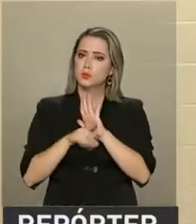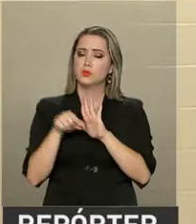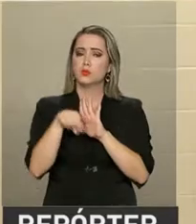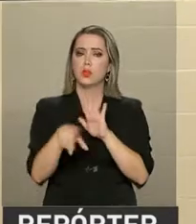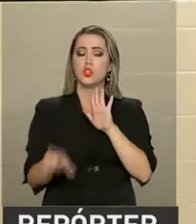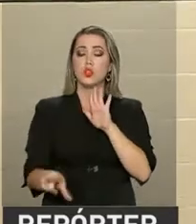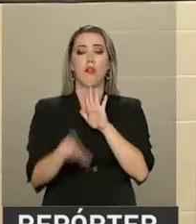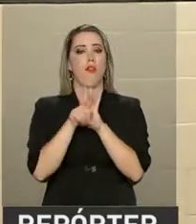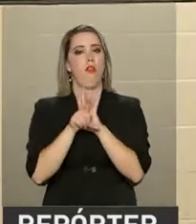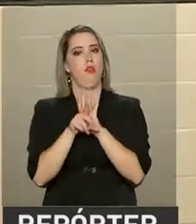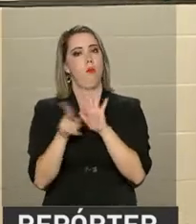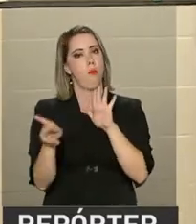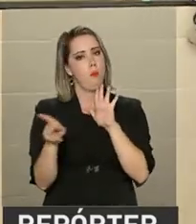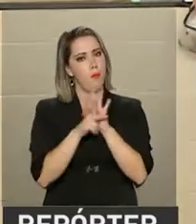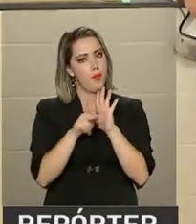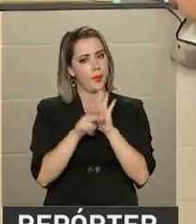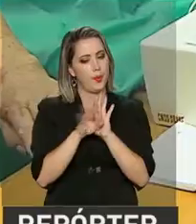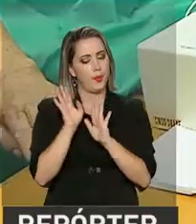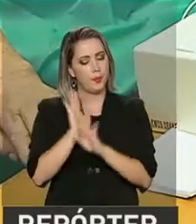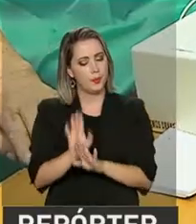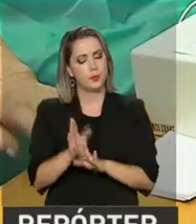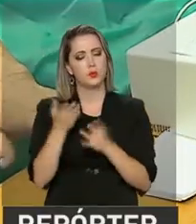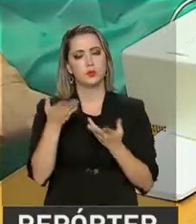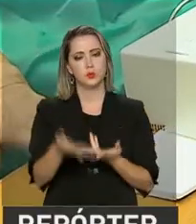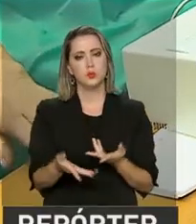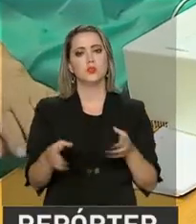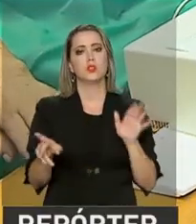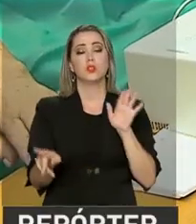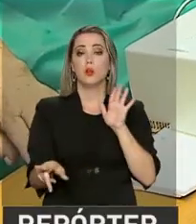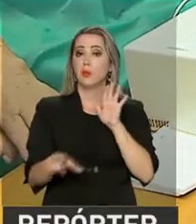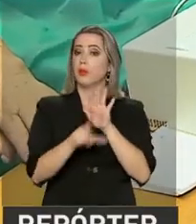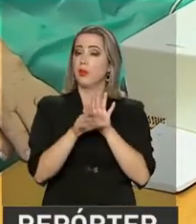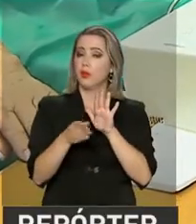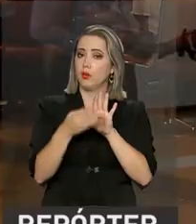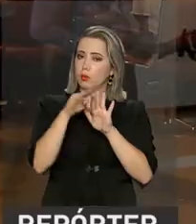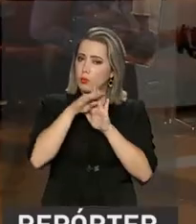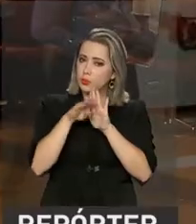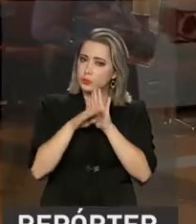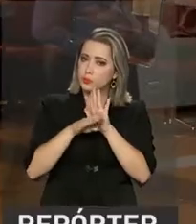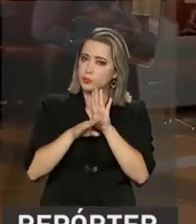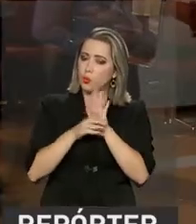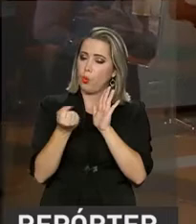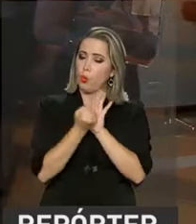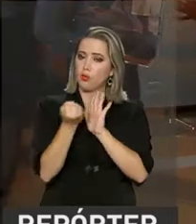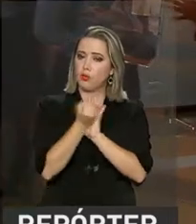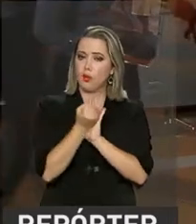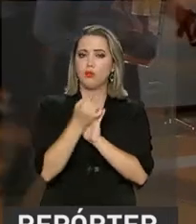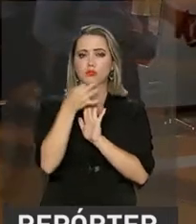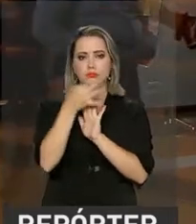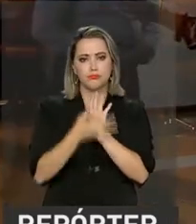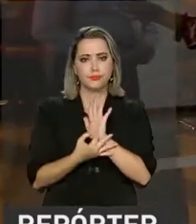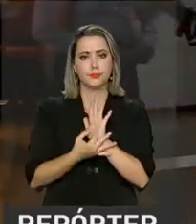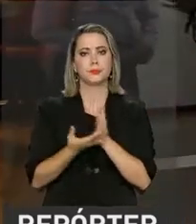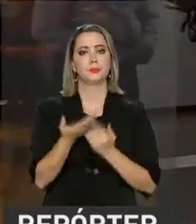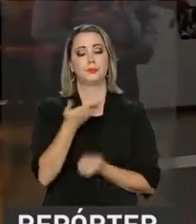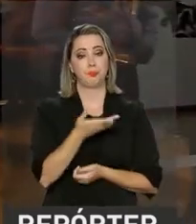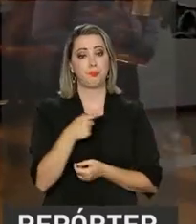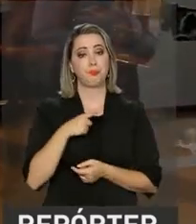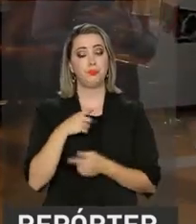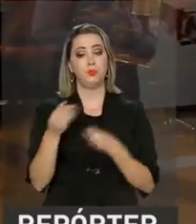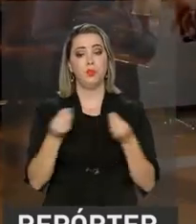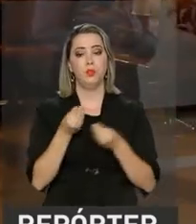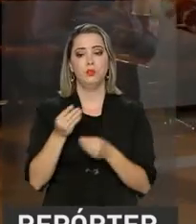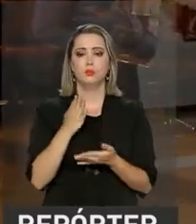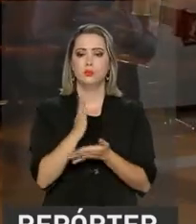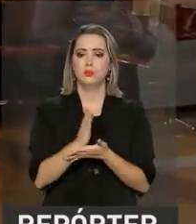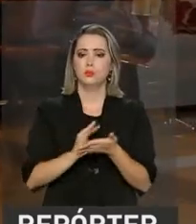legislação, de suporte legislativo e um modelo padrão de contrato com a OPAS. A Comissão Tripartite também discutiu a distribuição